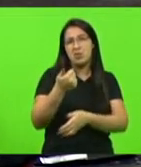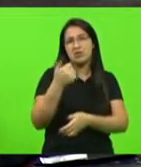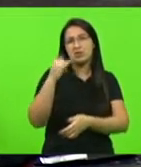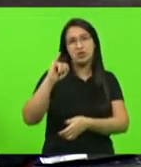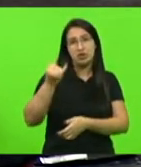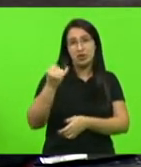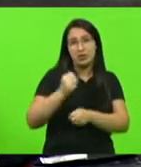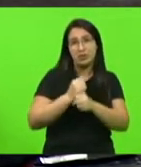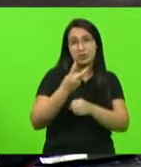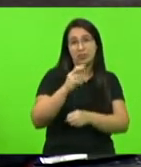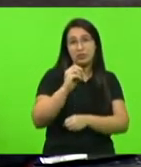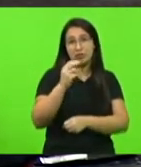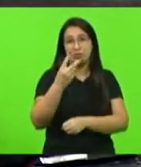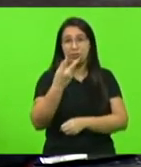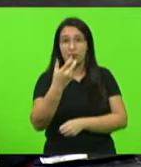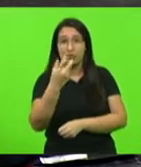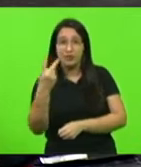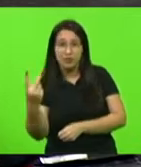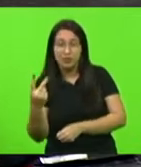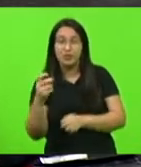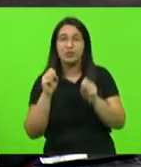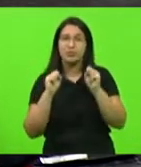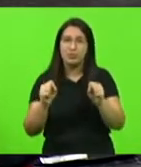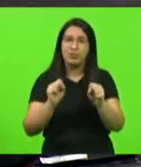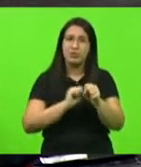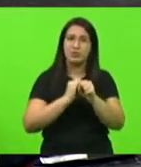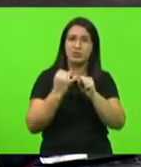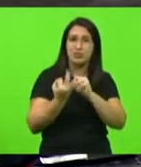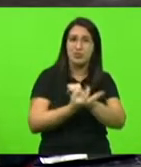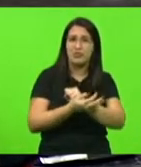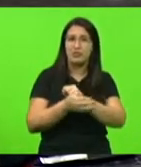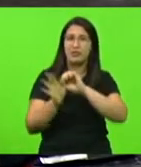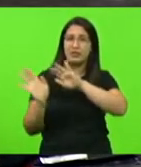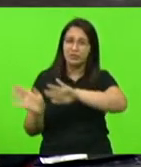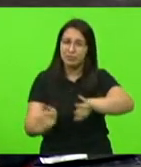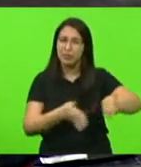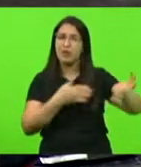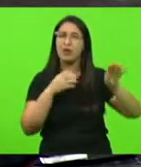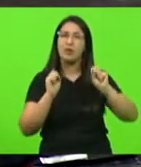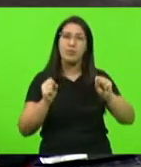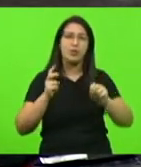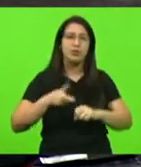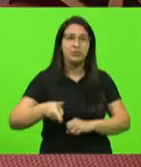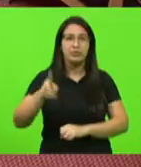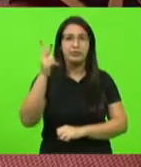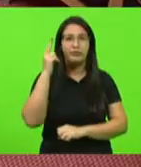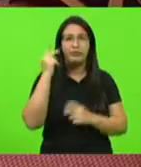a gente consiga deixar essa pandemia para trás e tocar as nossas vidas na normalidade.